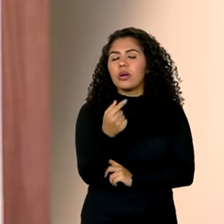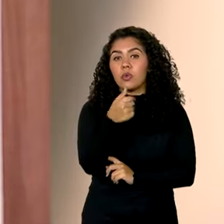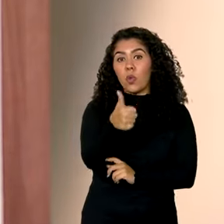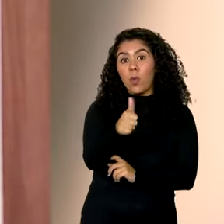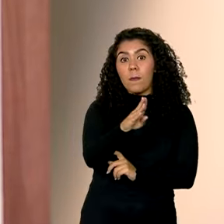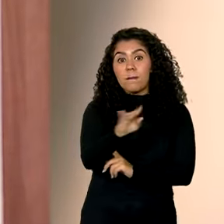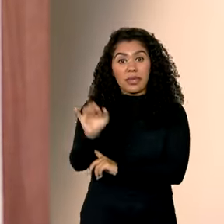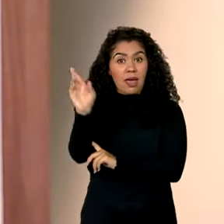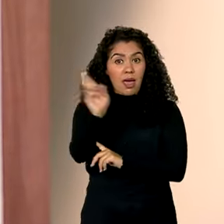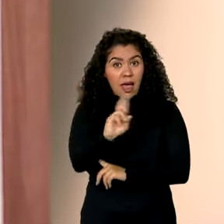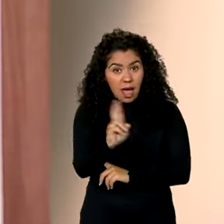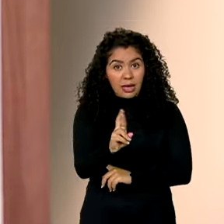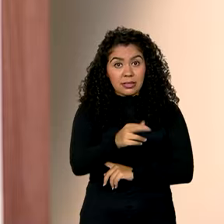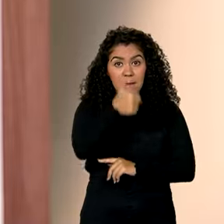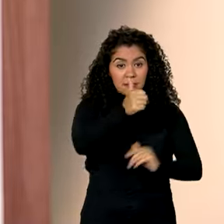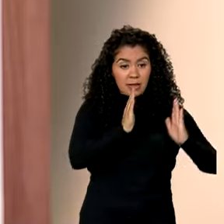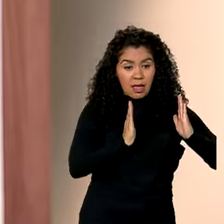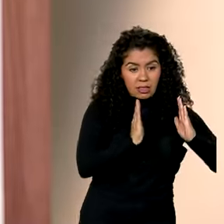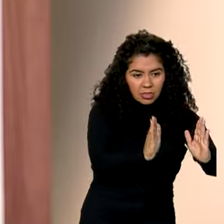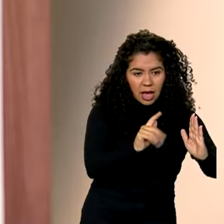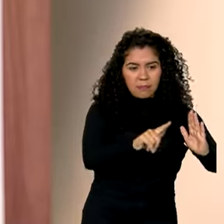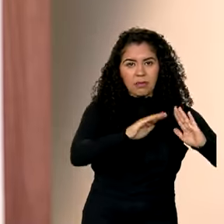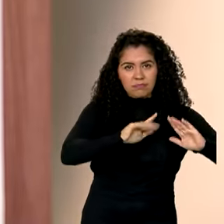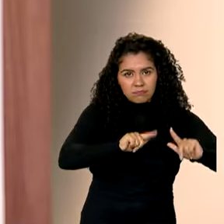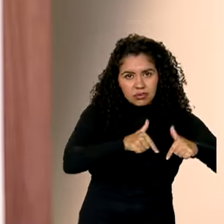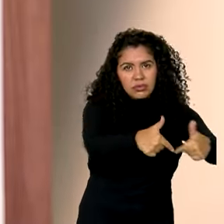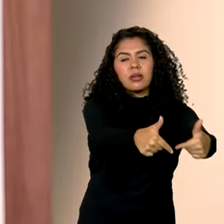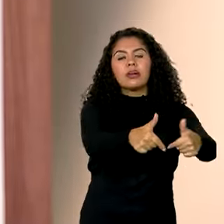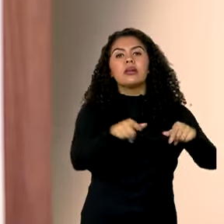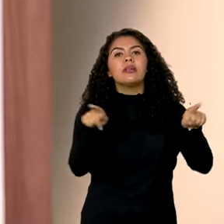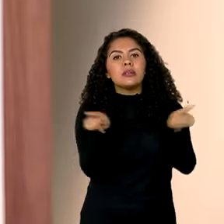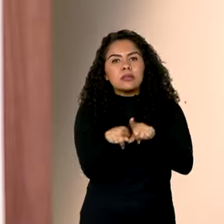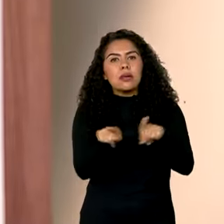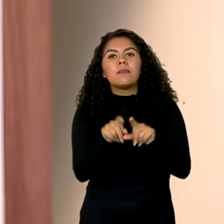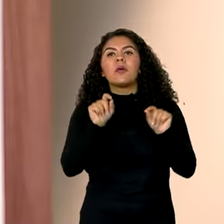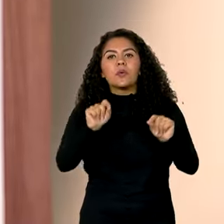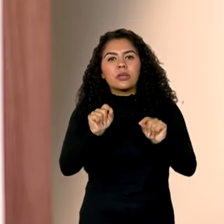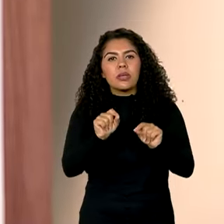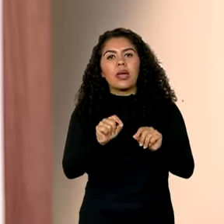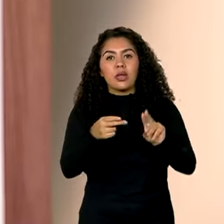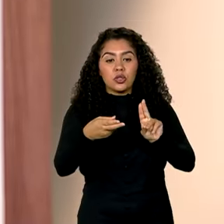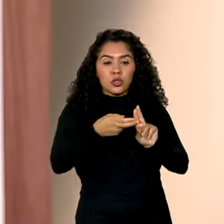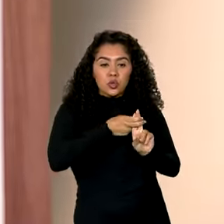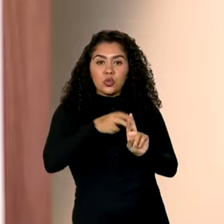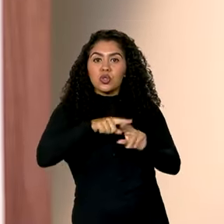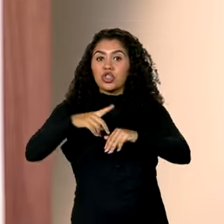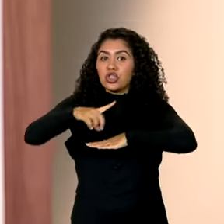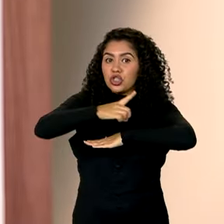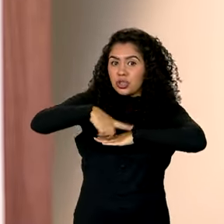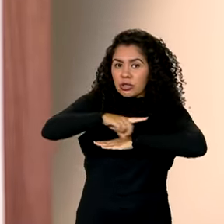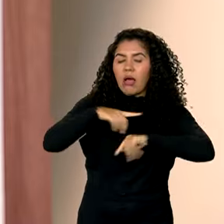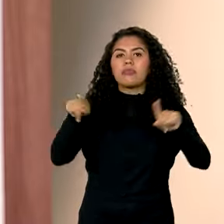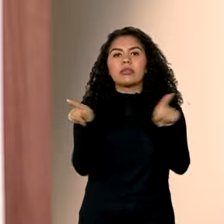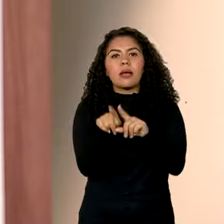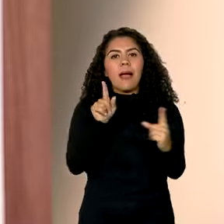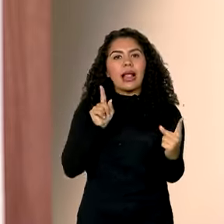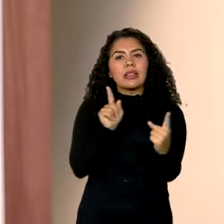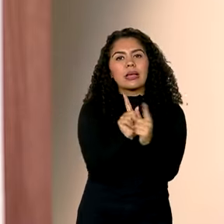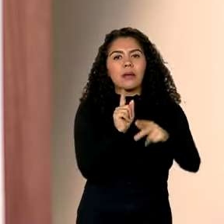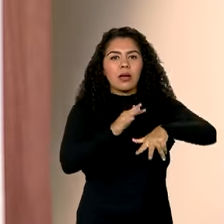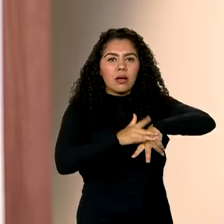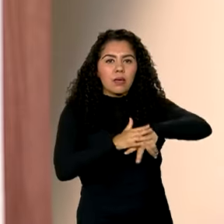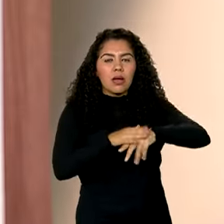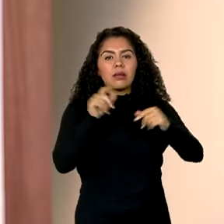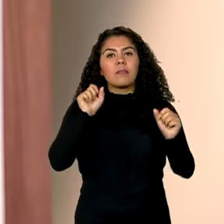para a etapa inicial do programa, que também prevê a ampliação do SUS digital e do atendimento de pacientes por